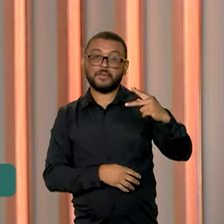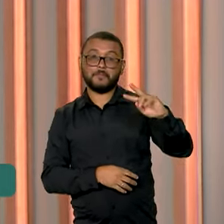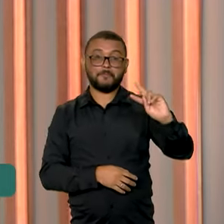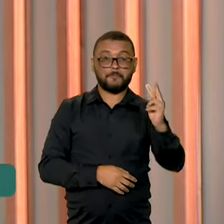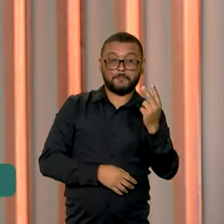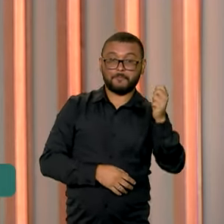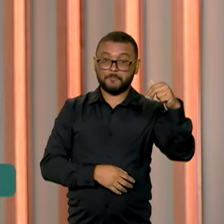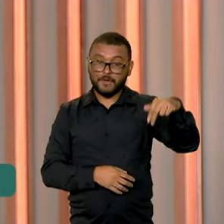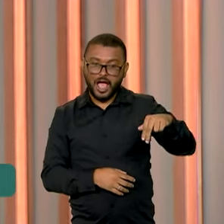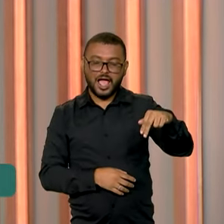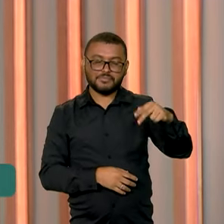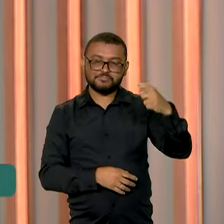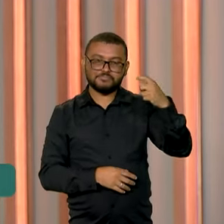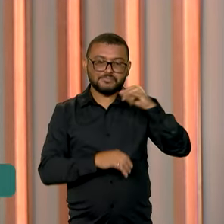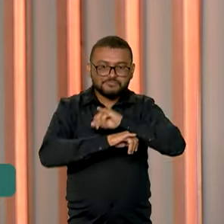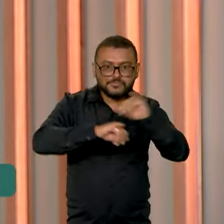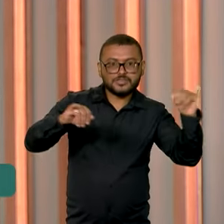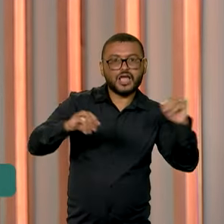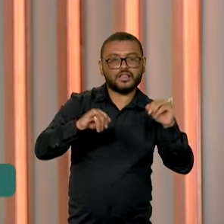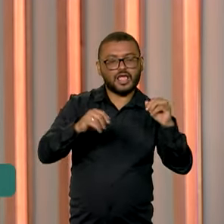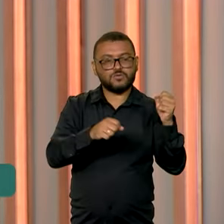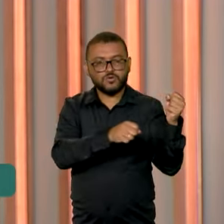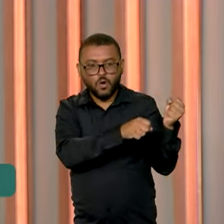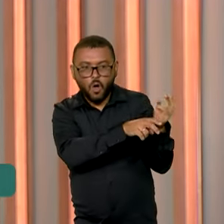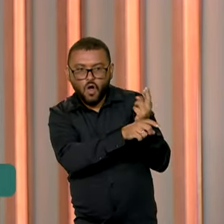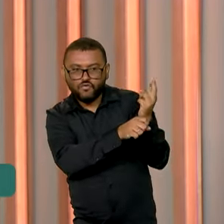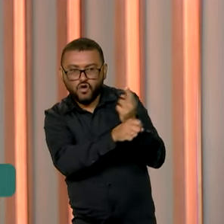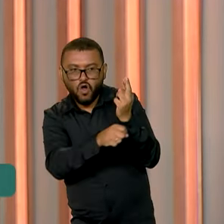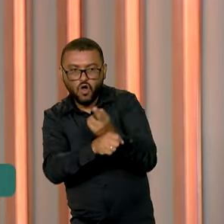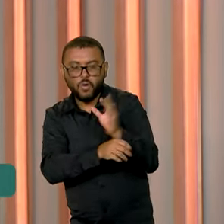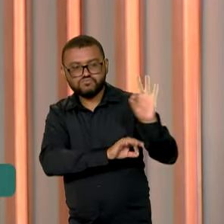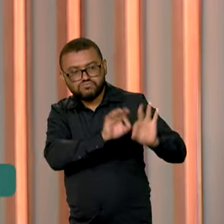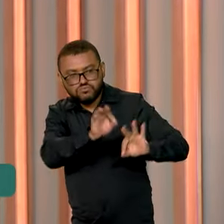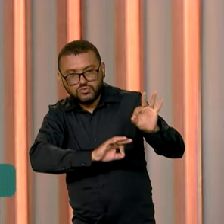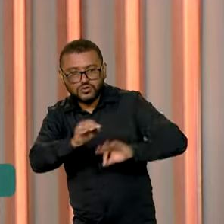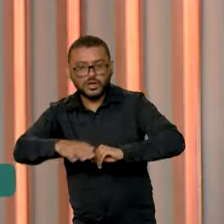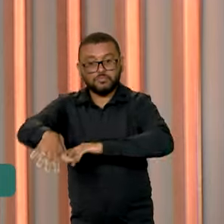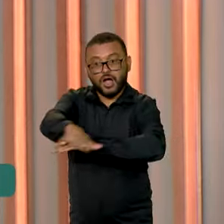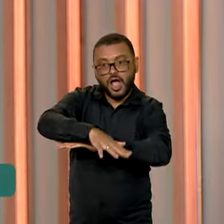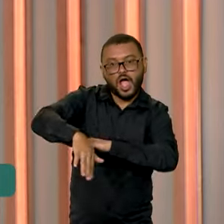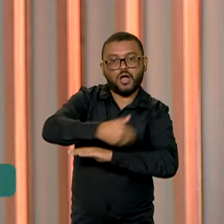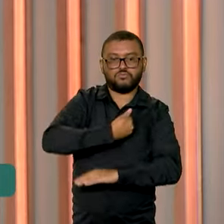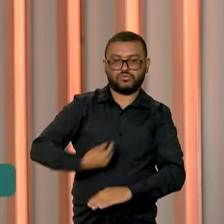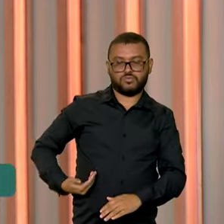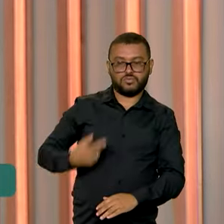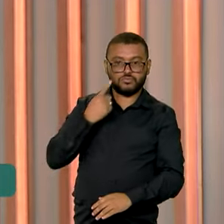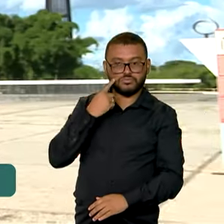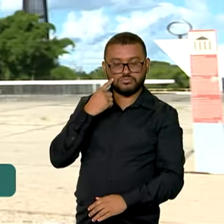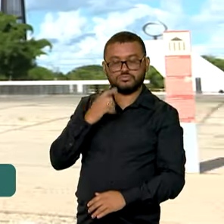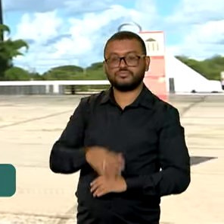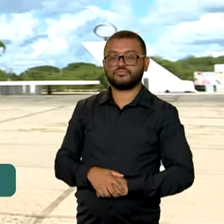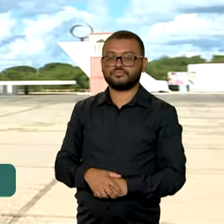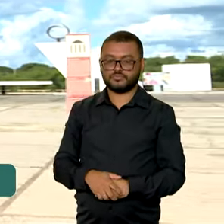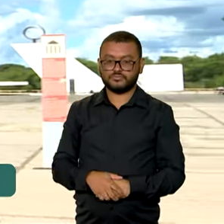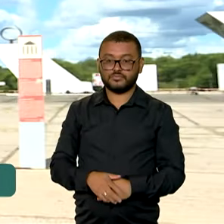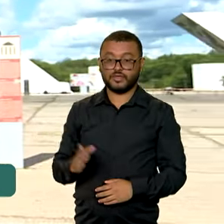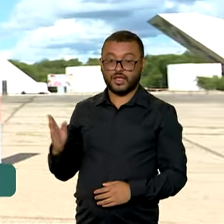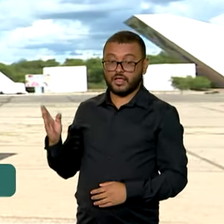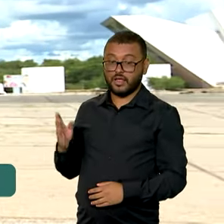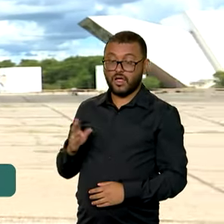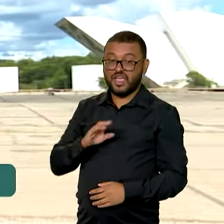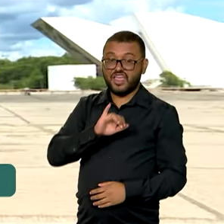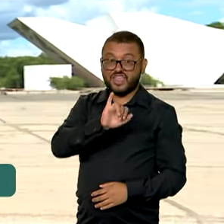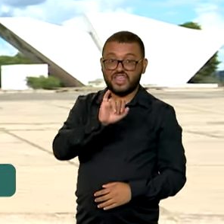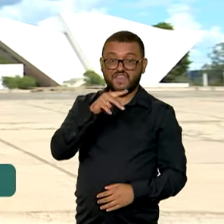Nacional, o IPHAN, anunciaram a restauração dos monumentos e do espaço público do local. O IPHAN